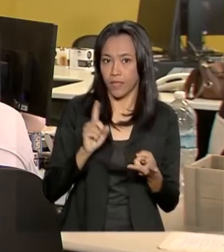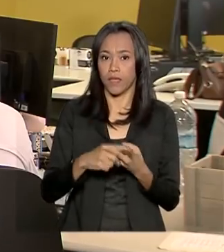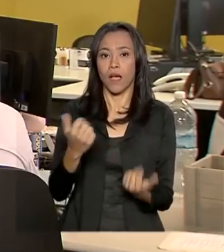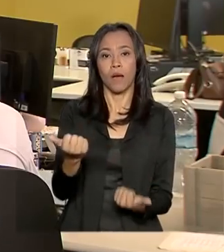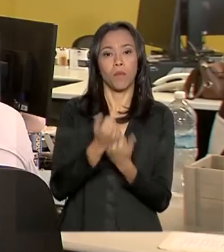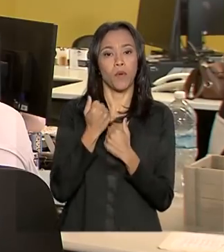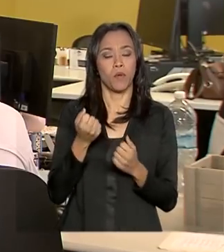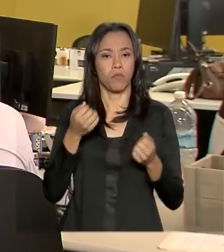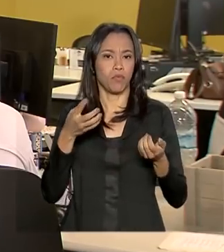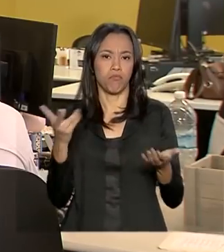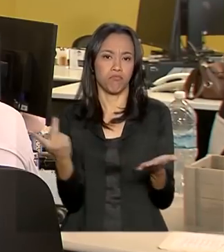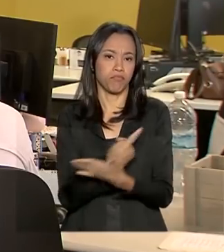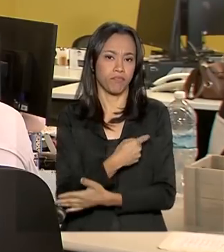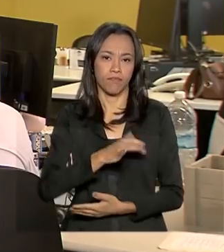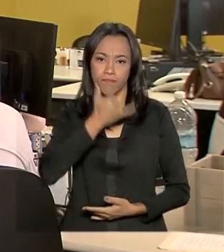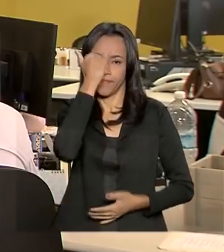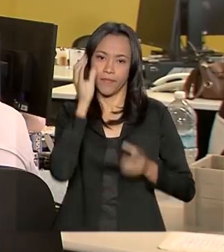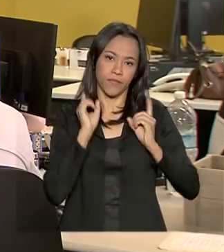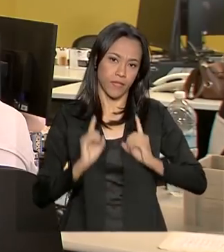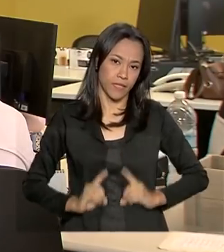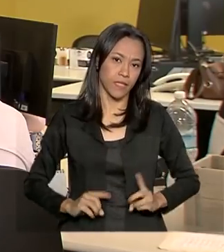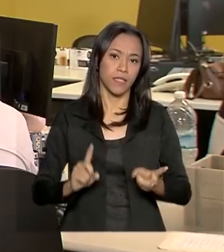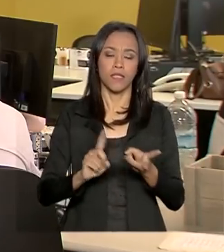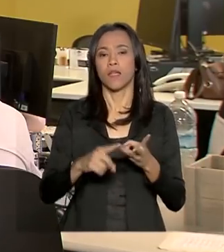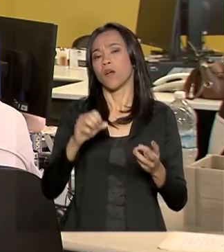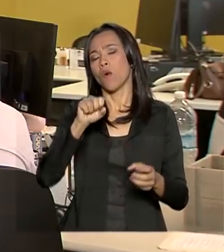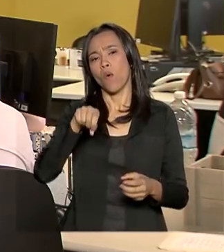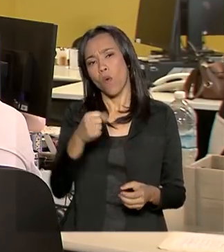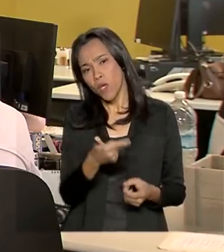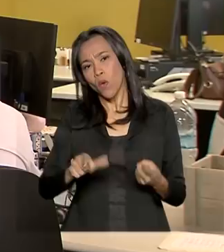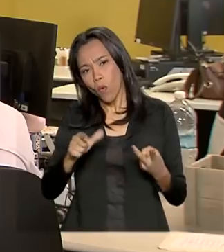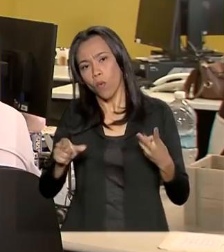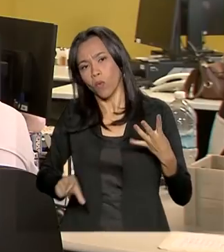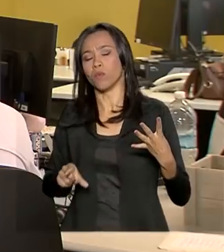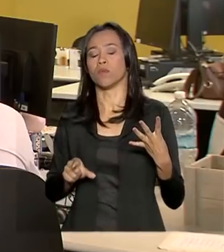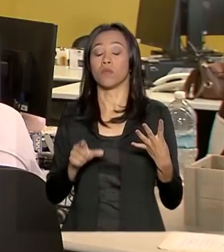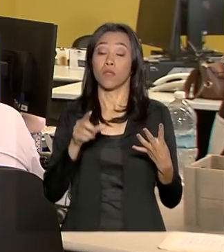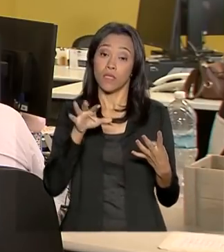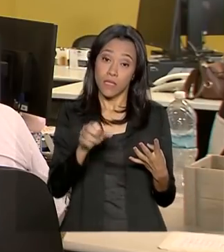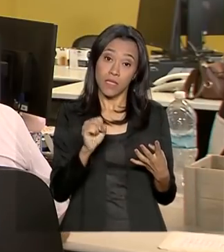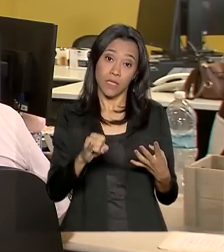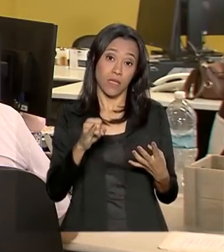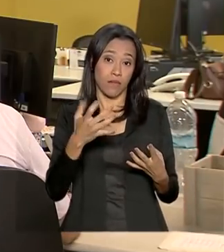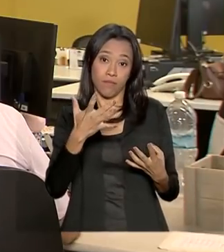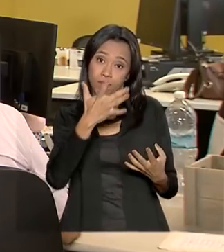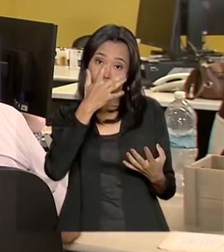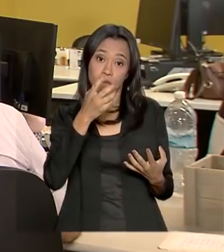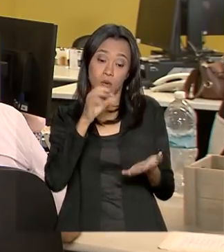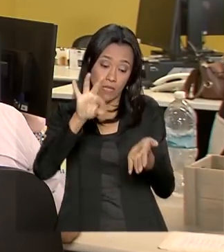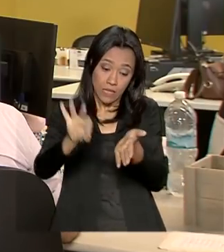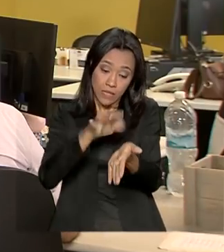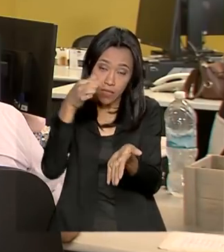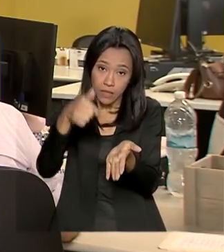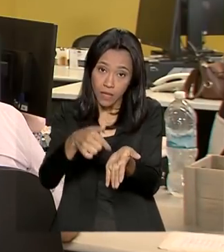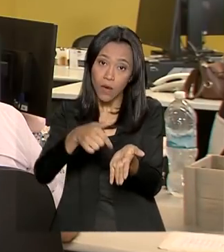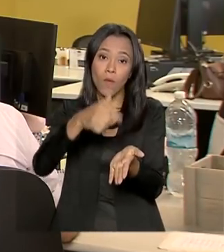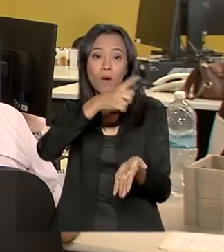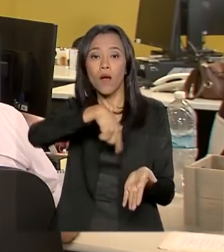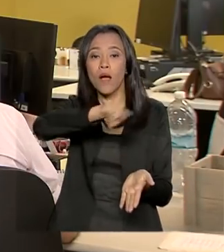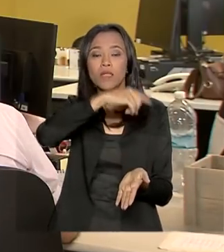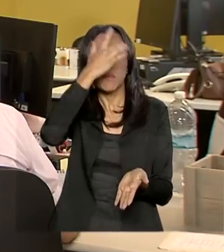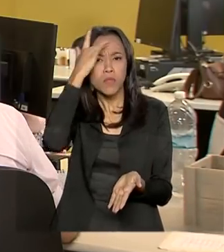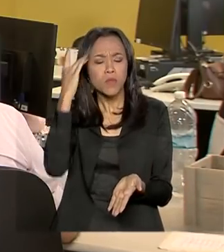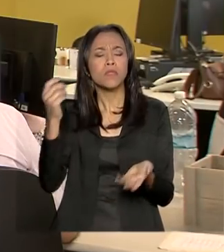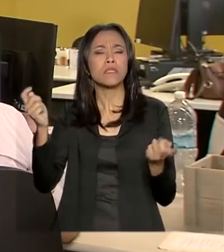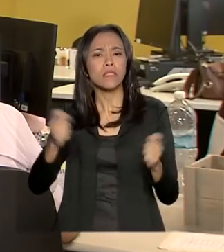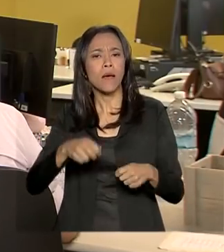-maternidade e o auxílio-reclusão, que pode ser pago aos familiares caso a pessoa seja presa. Com a inscrição, os motoristas vão poder